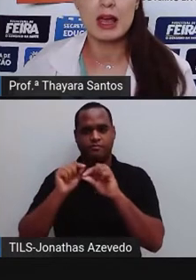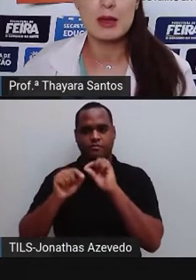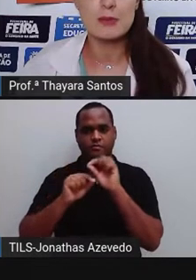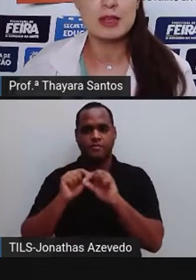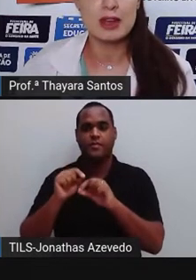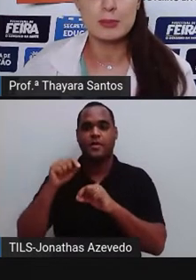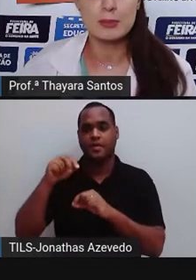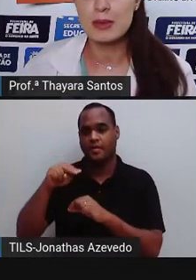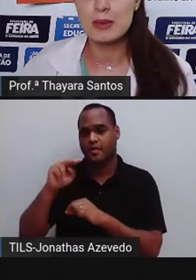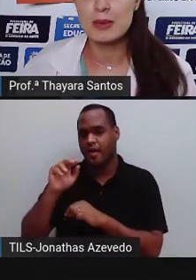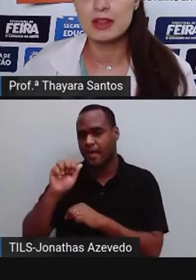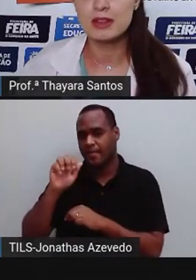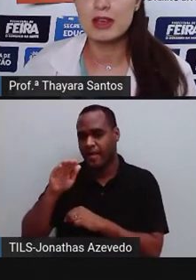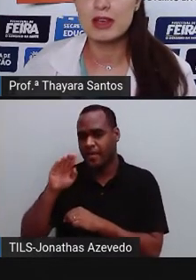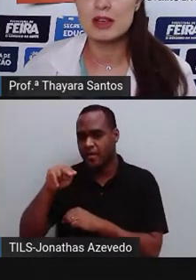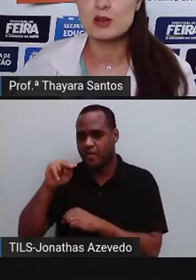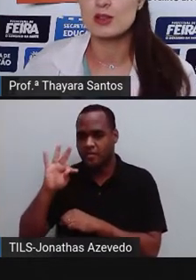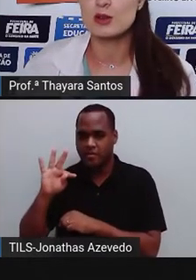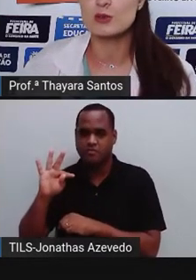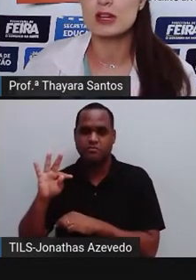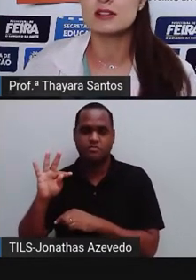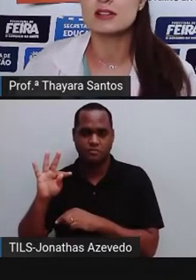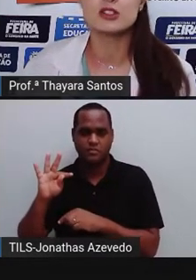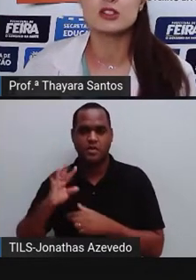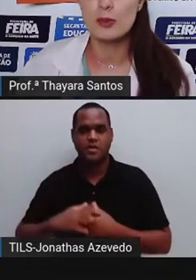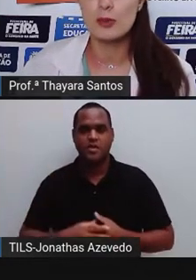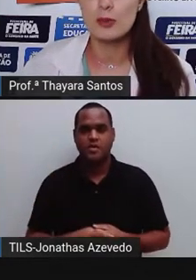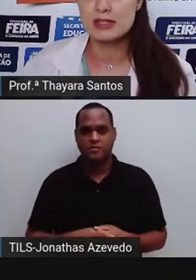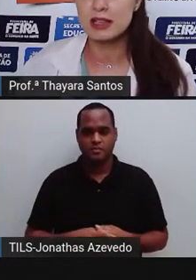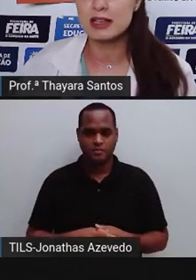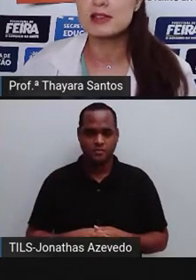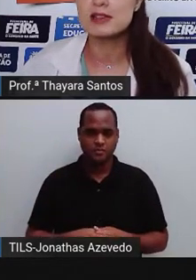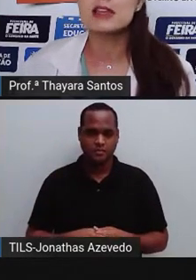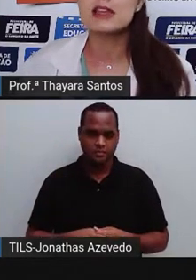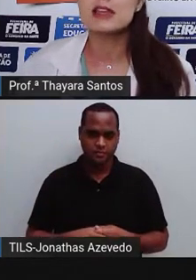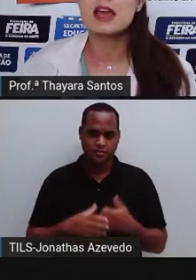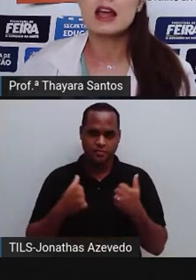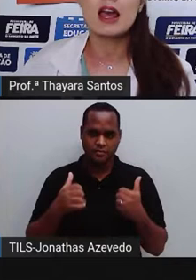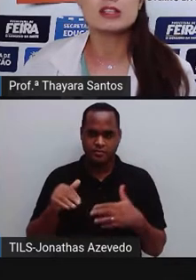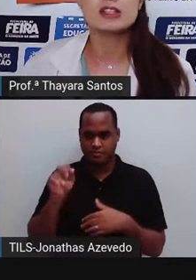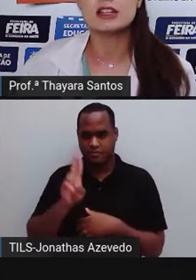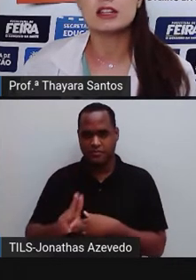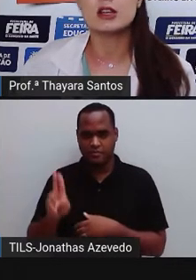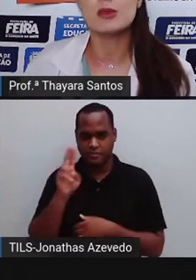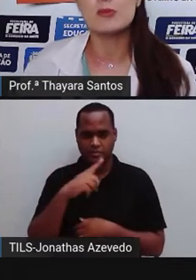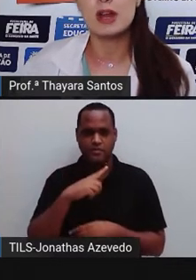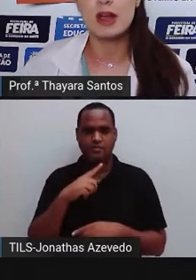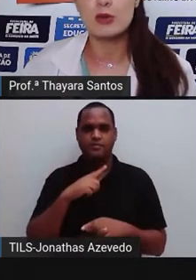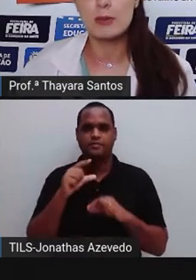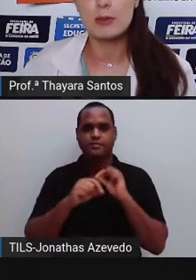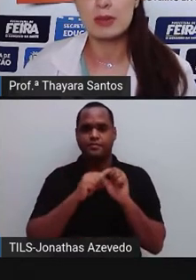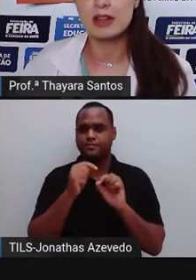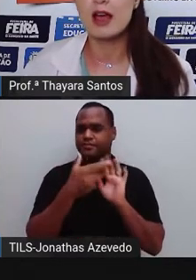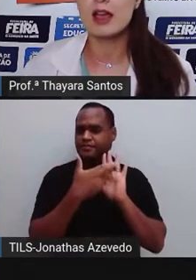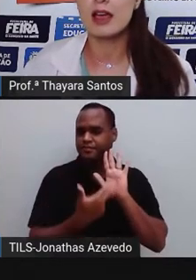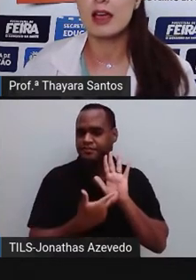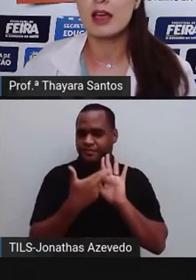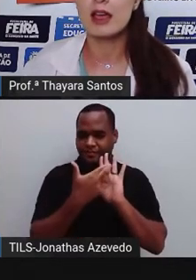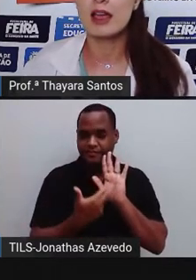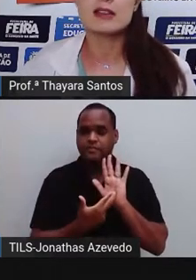ABNT, que é a Associação Brasileira de Normas Técnicas. E ela é utilizada também para regulamentar